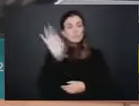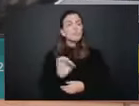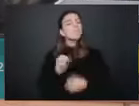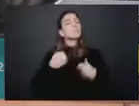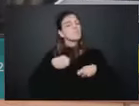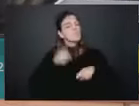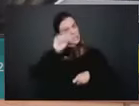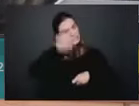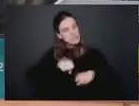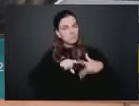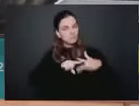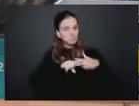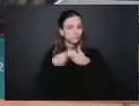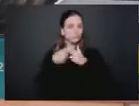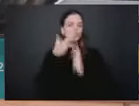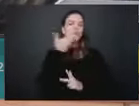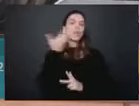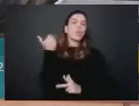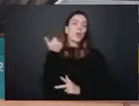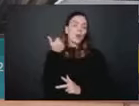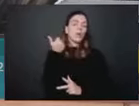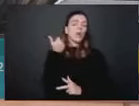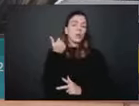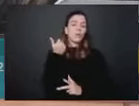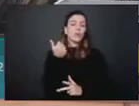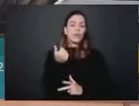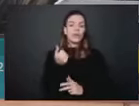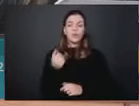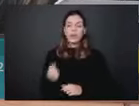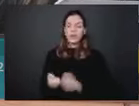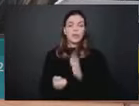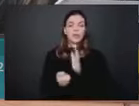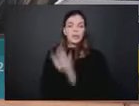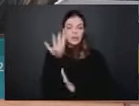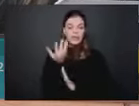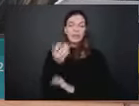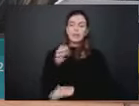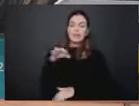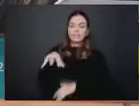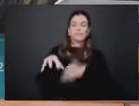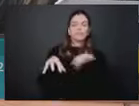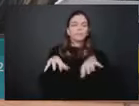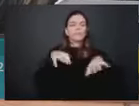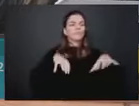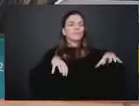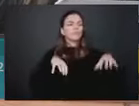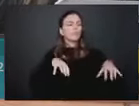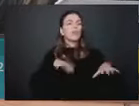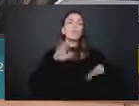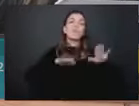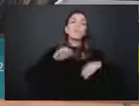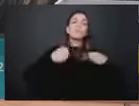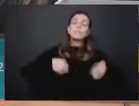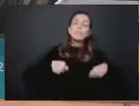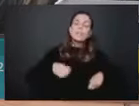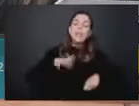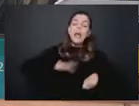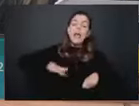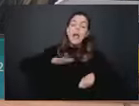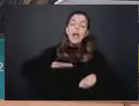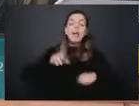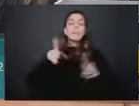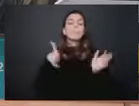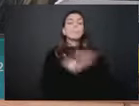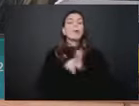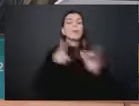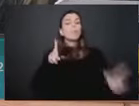Quando você cria essas unidades para fazer a última milha, talvez tenha que se colocar uma área para recepção de pessoas